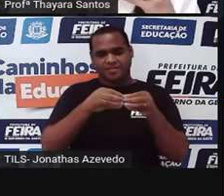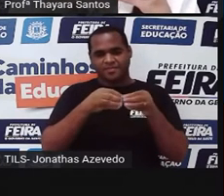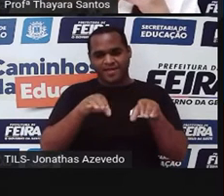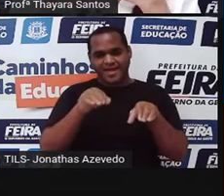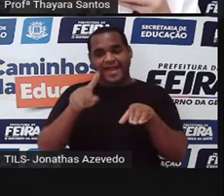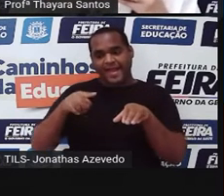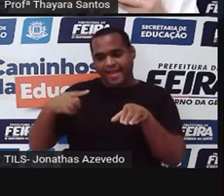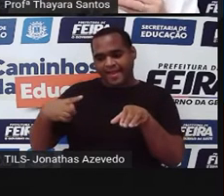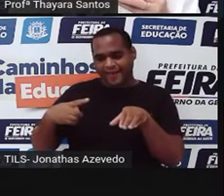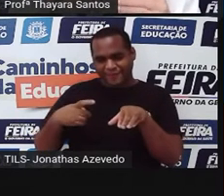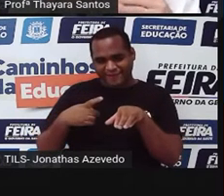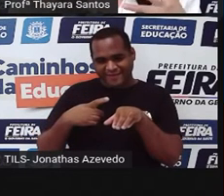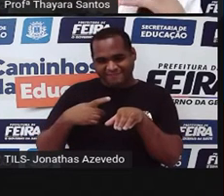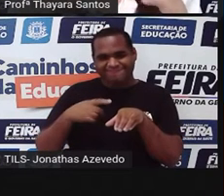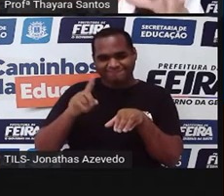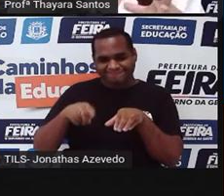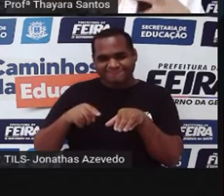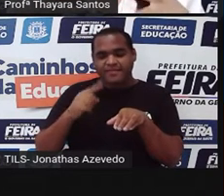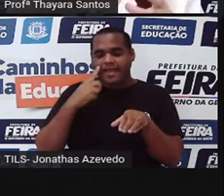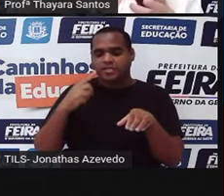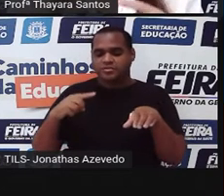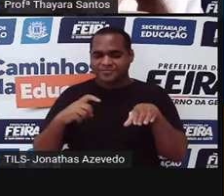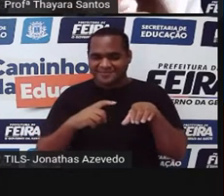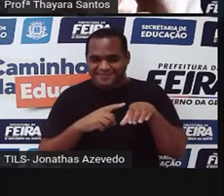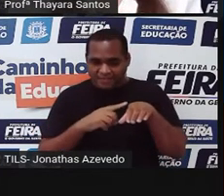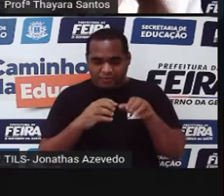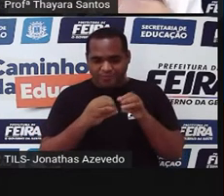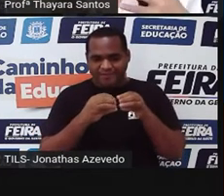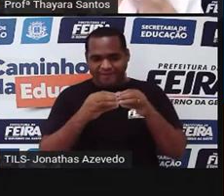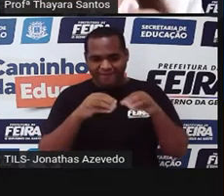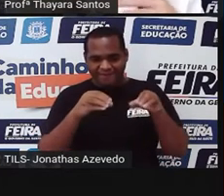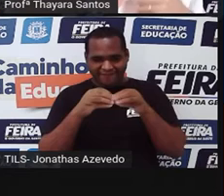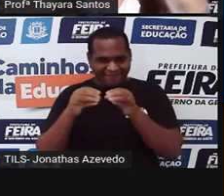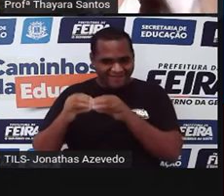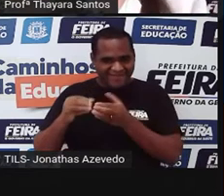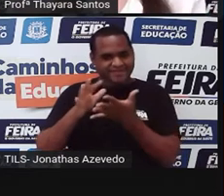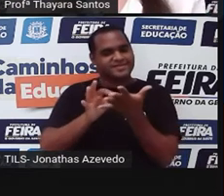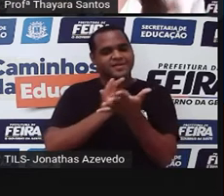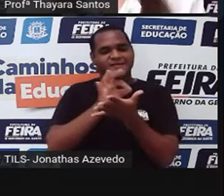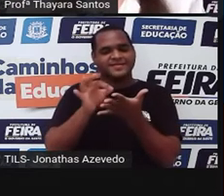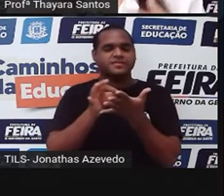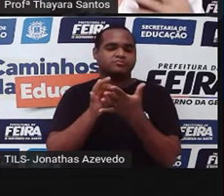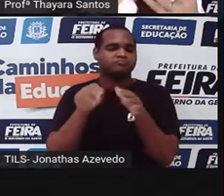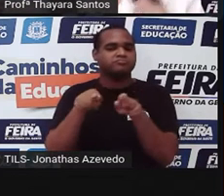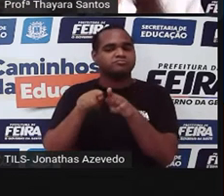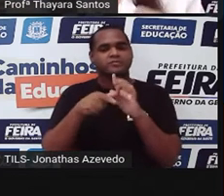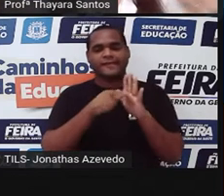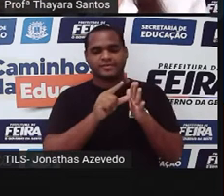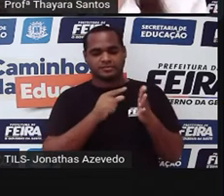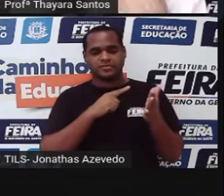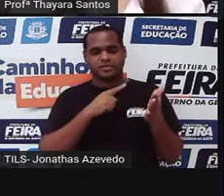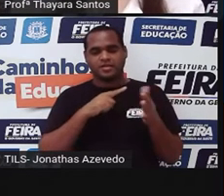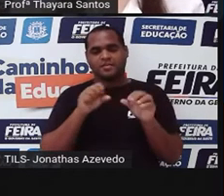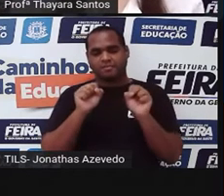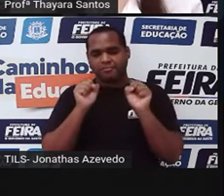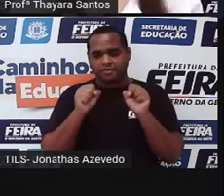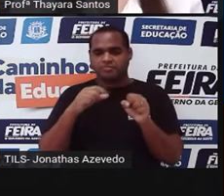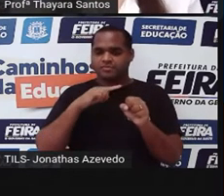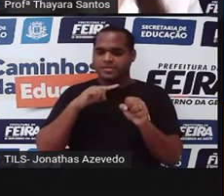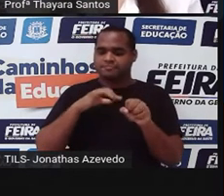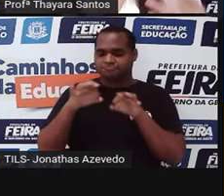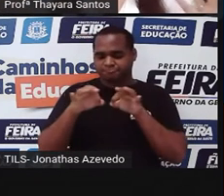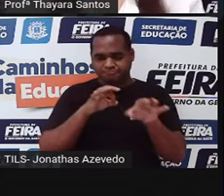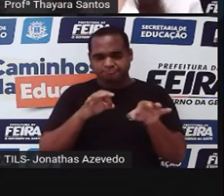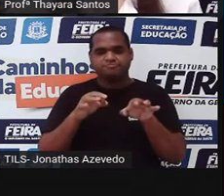espermatozoide se junta ali com o ovócito e começa as divisões celulares. Ou então antes disso, ele já pode ter chegado para a